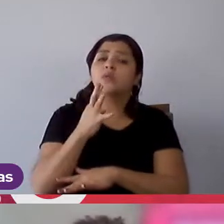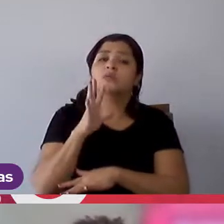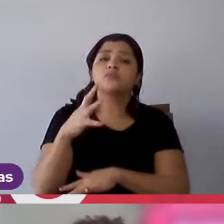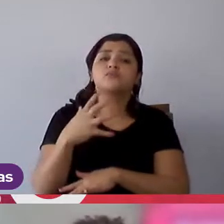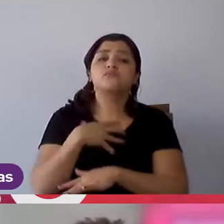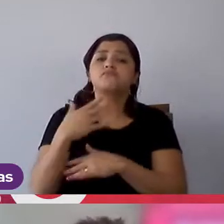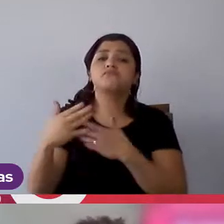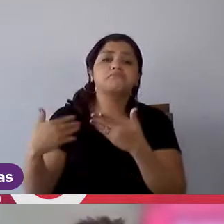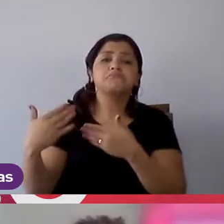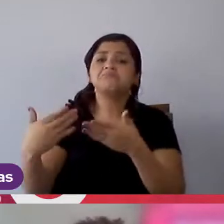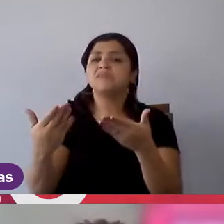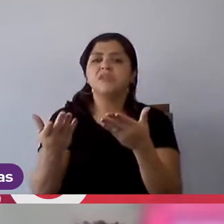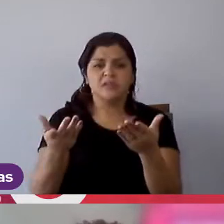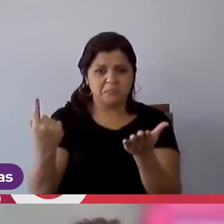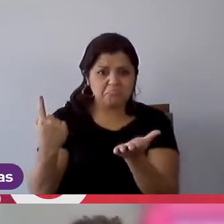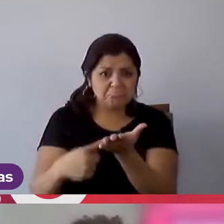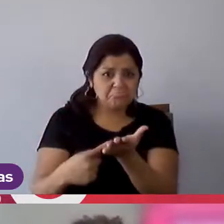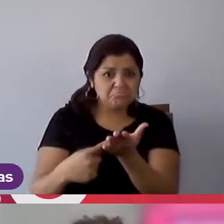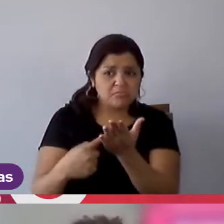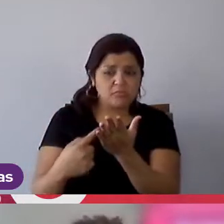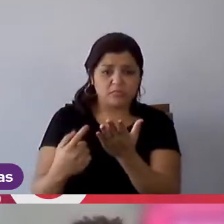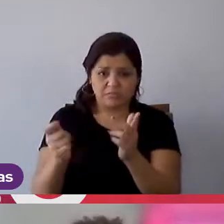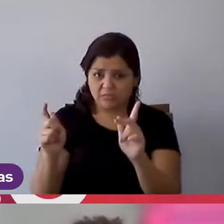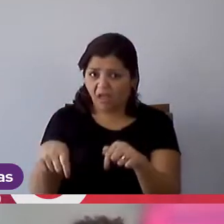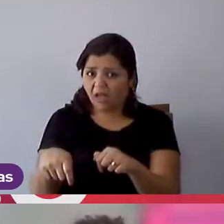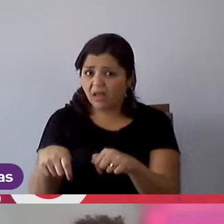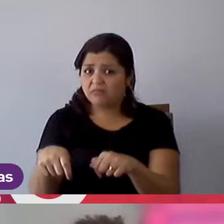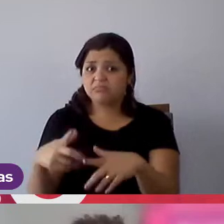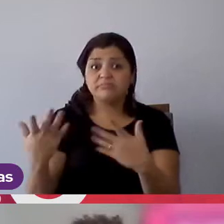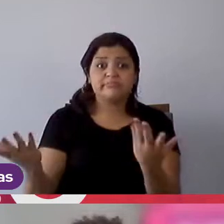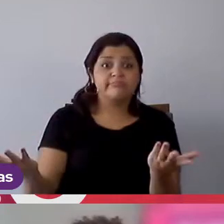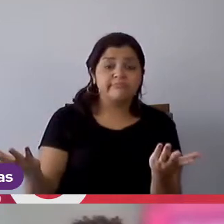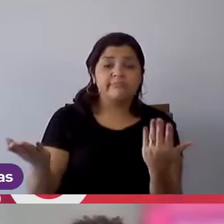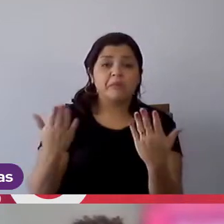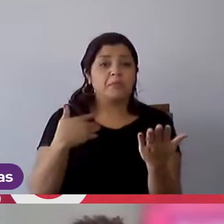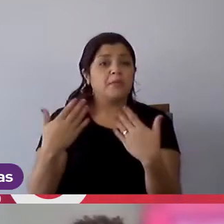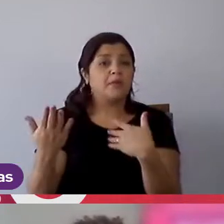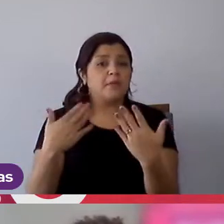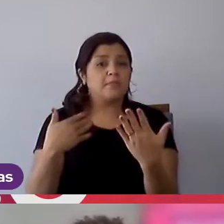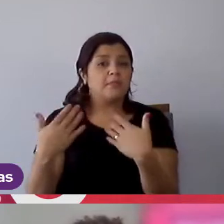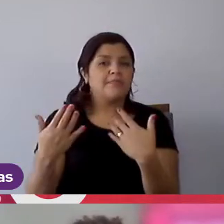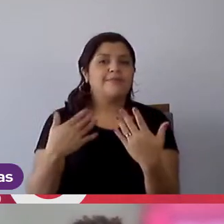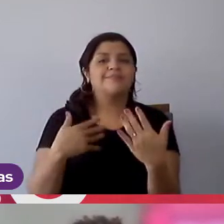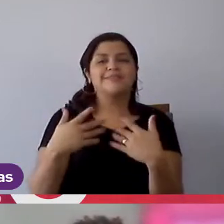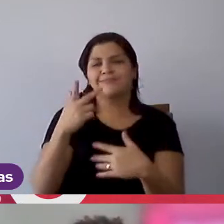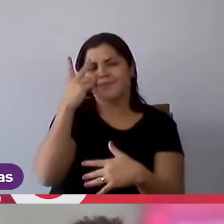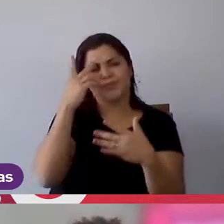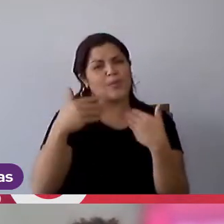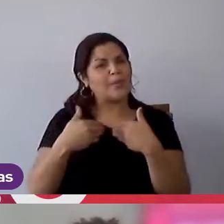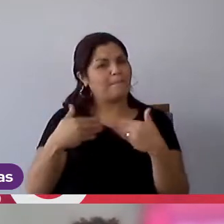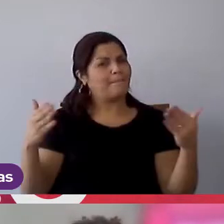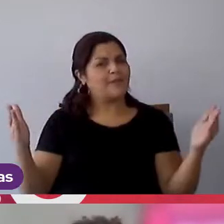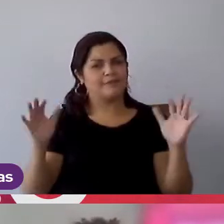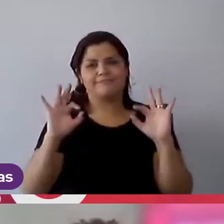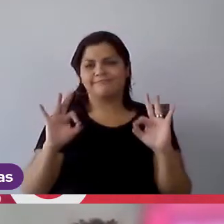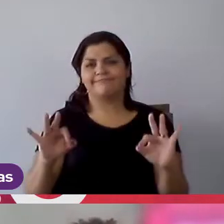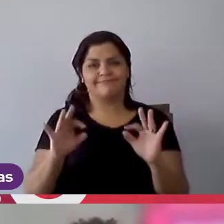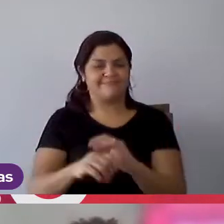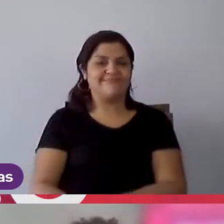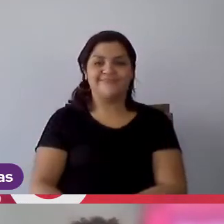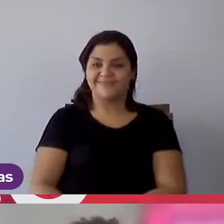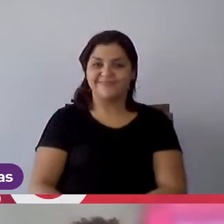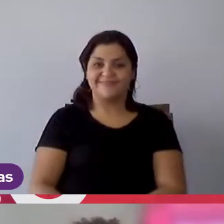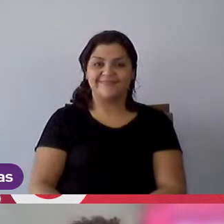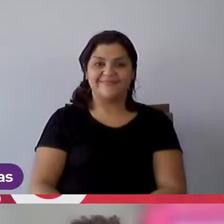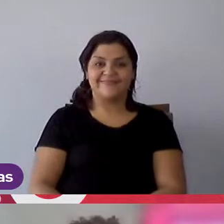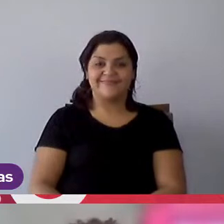mais, a gente pode marcar o horário para conversar. o pessoal é super aberto a isso. E